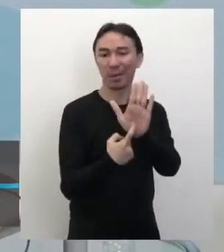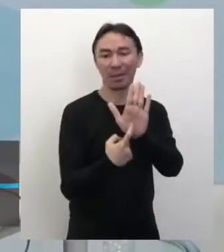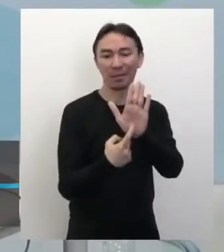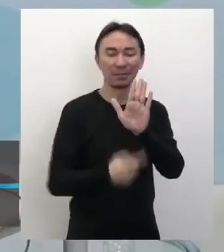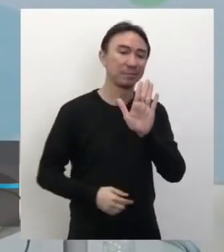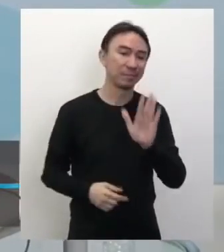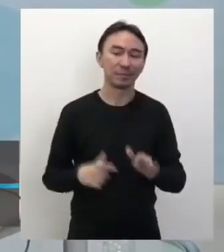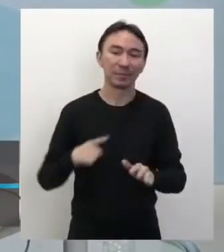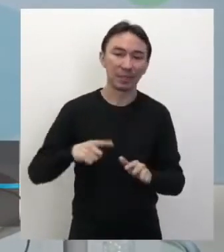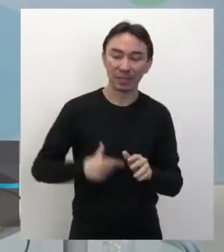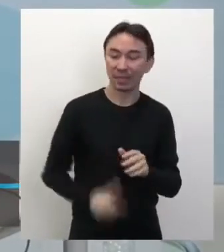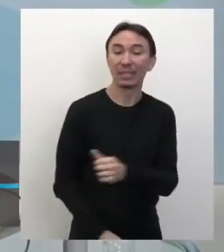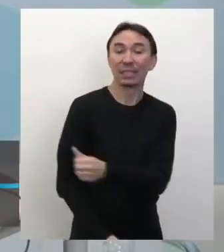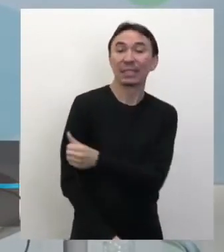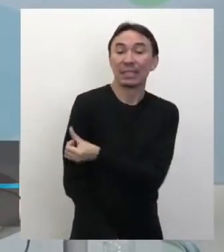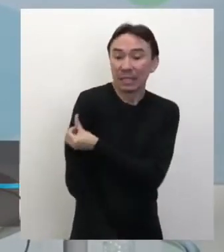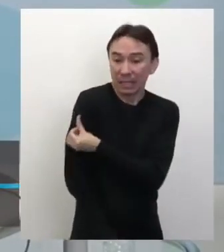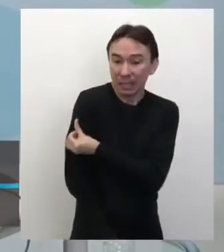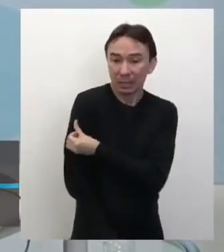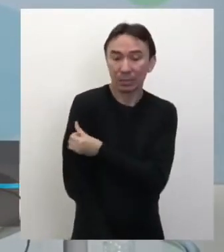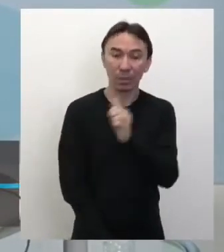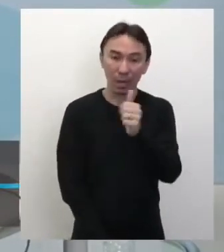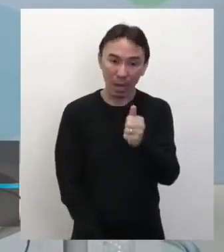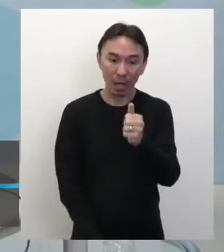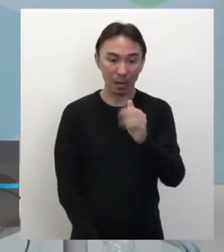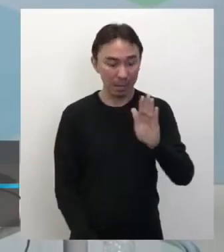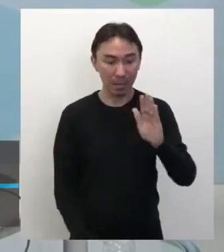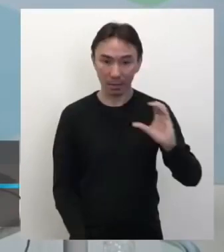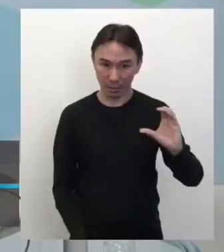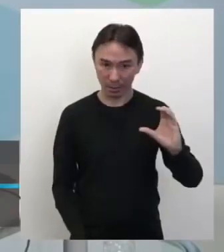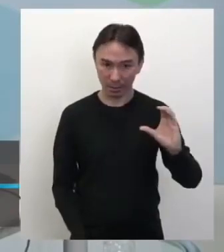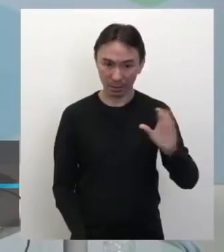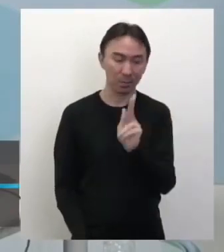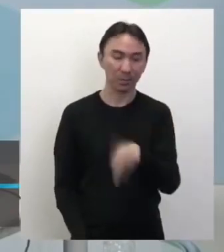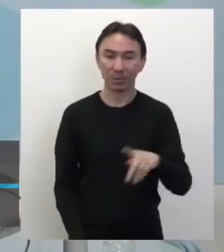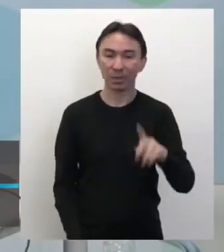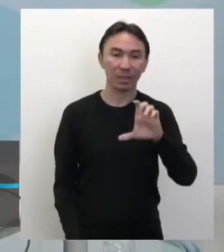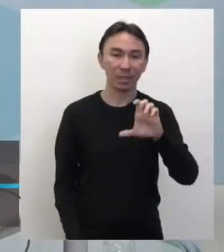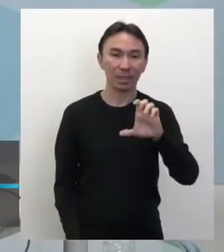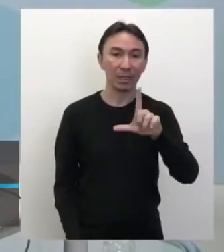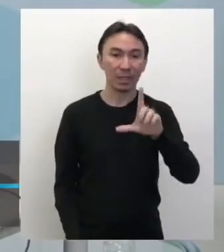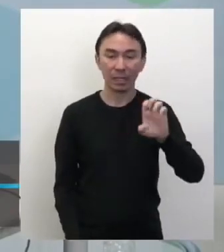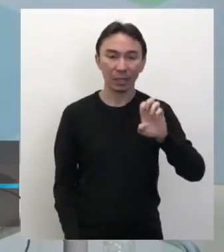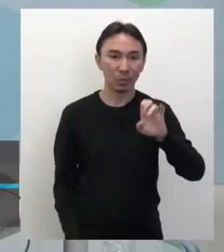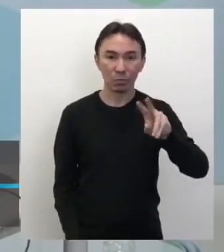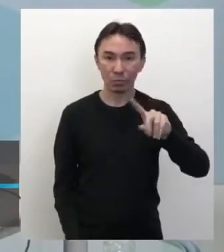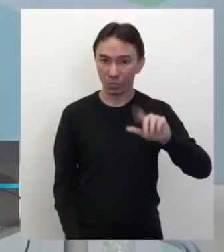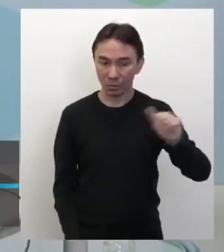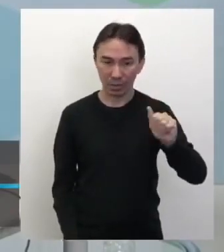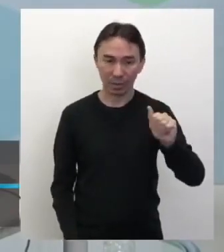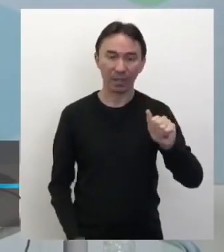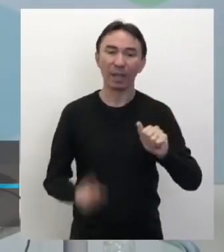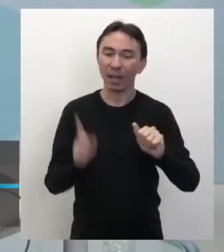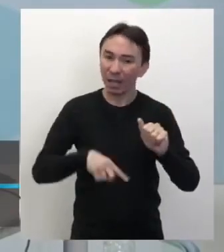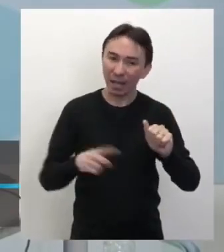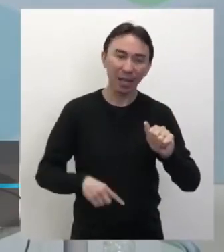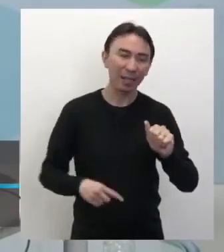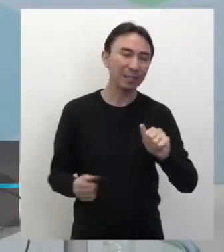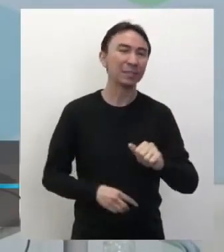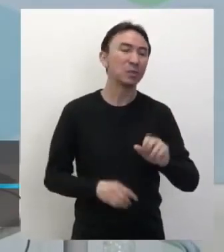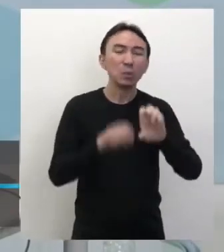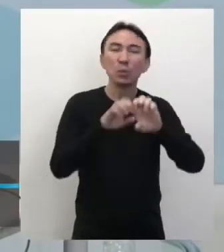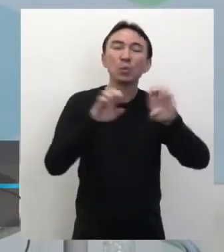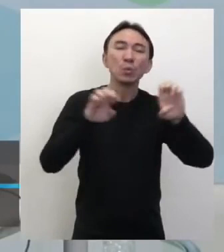sexto A, B, C, alunos aí da professora Eleuza, Unidade Estrutural dos Seres Vivos, é a menor